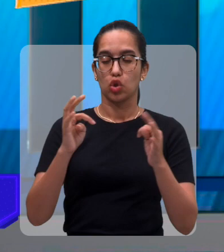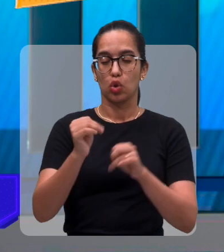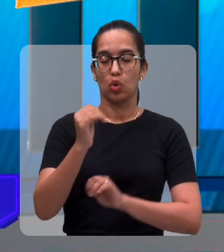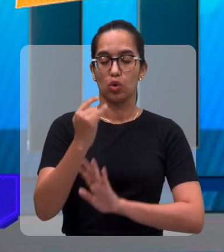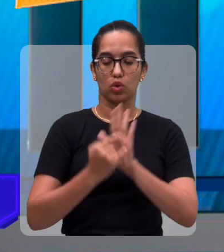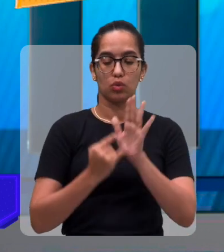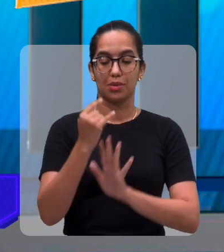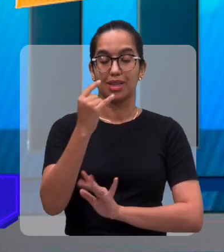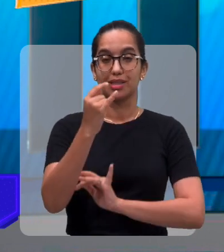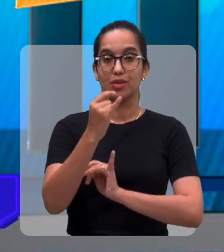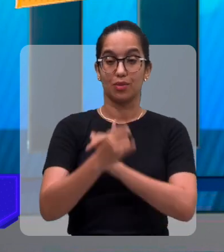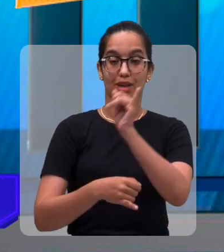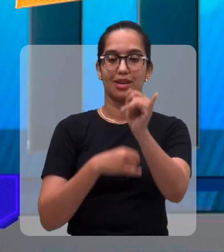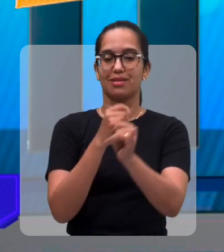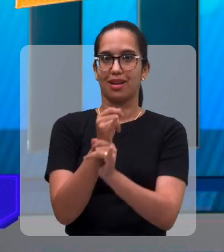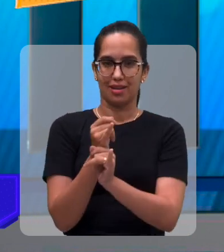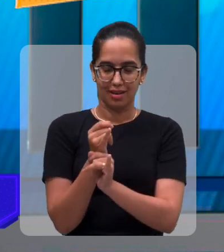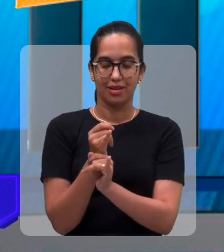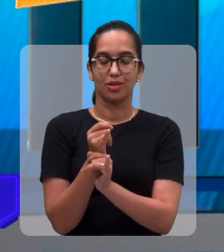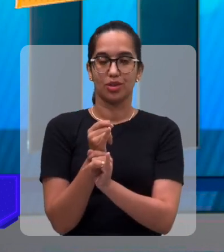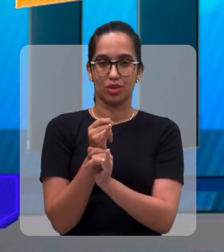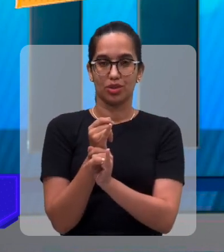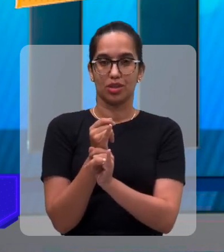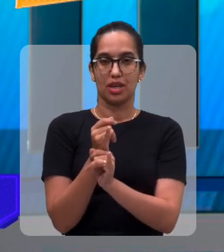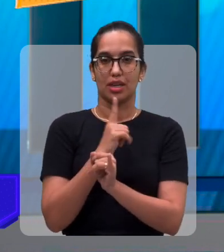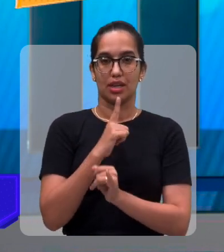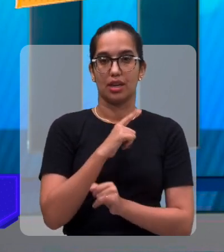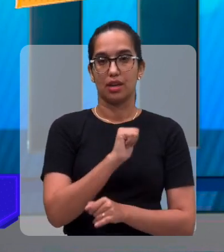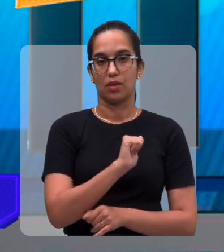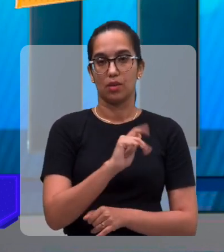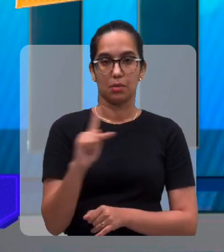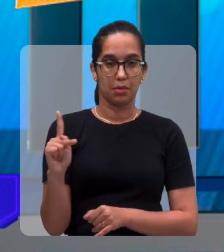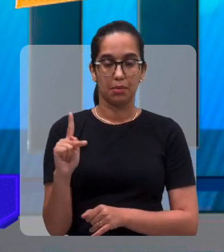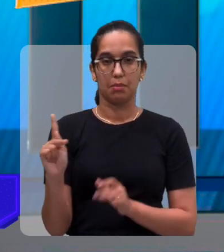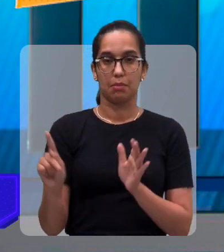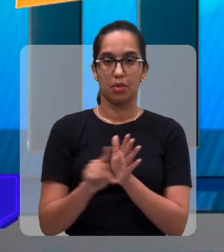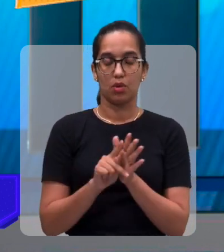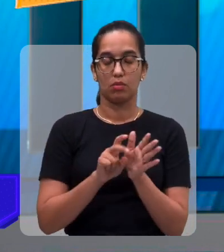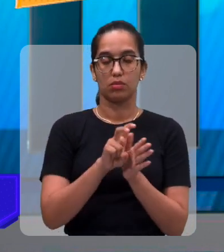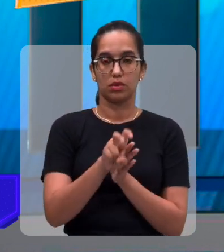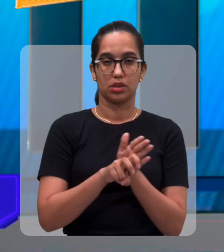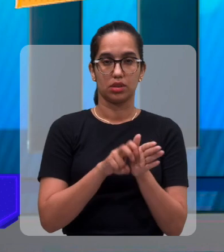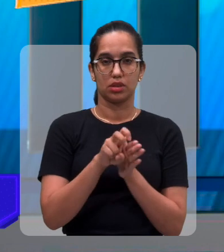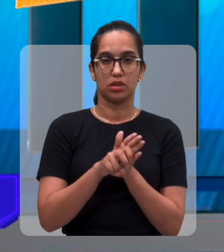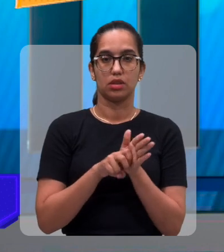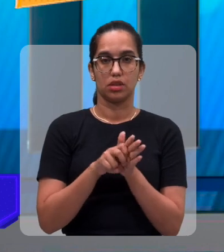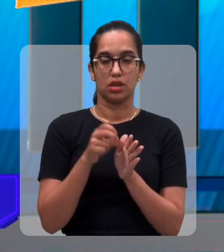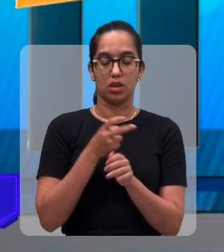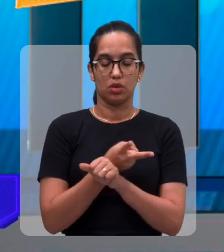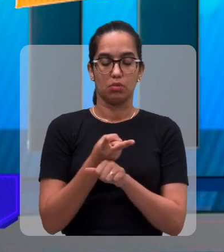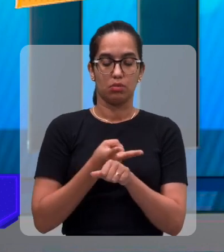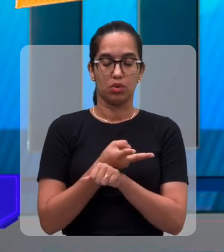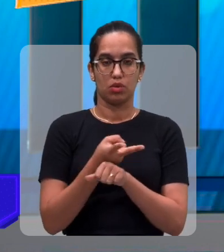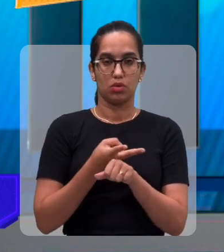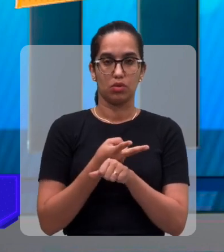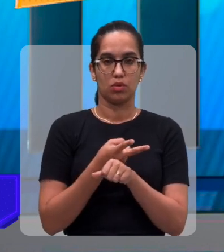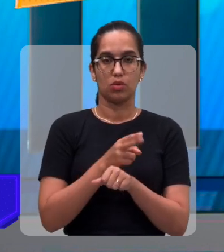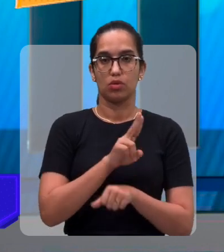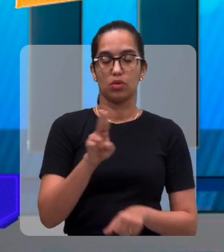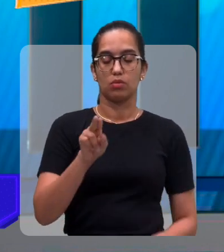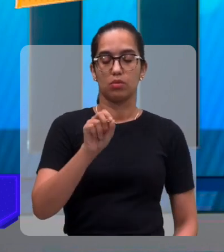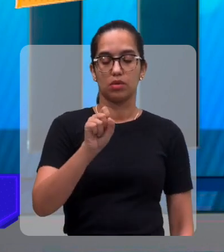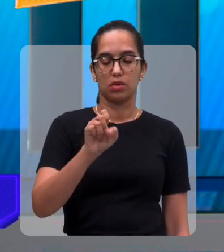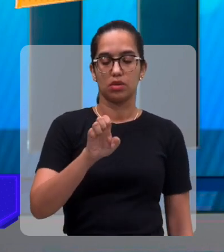forma online, né? Então, tem um aplicativo da CEID, que a gente procura na CEID